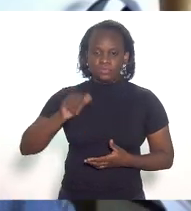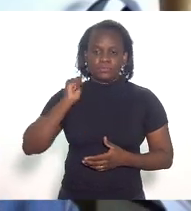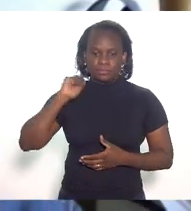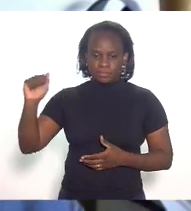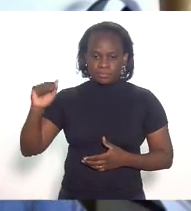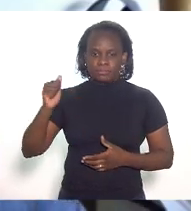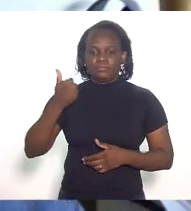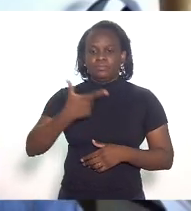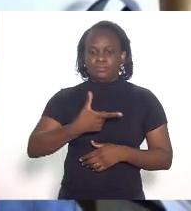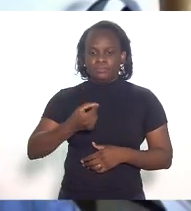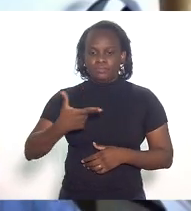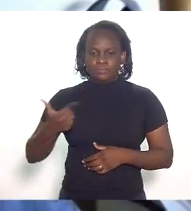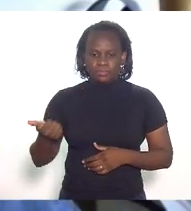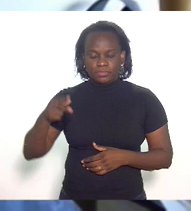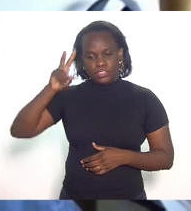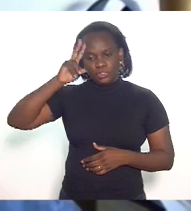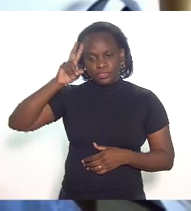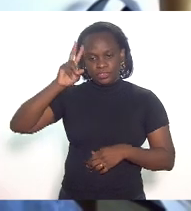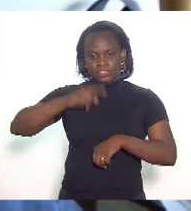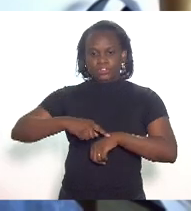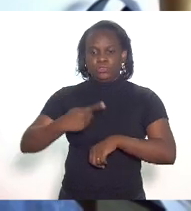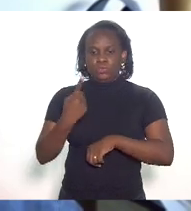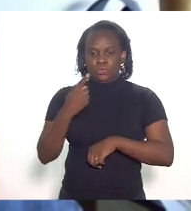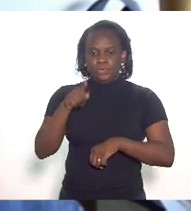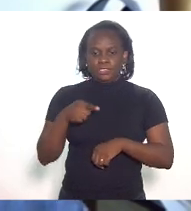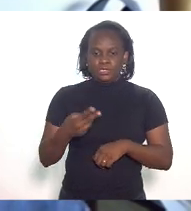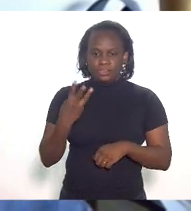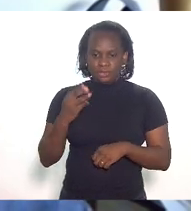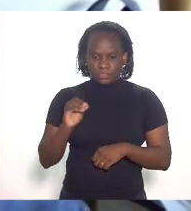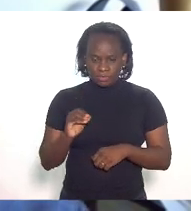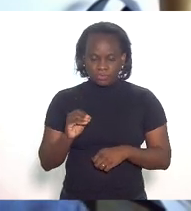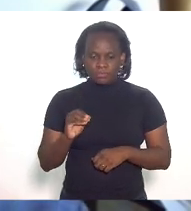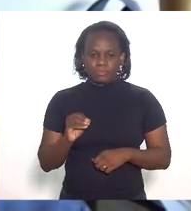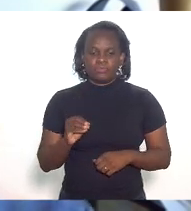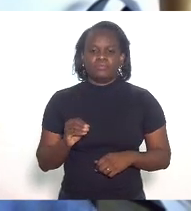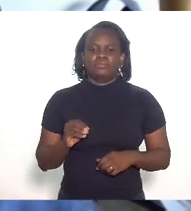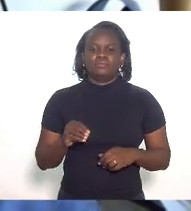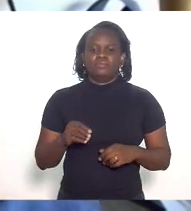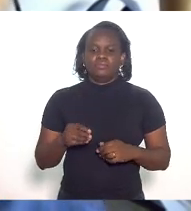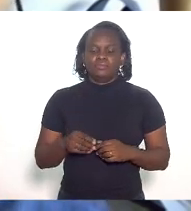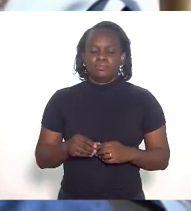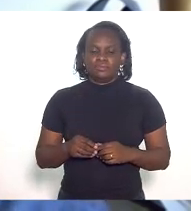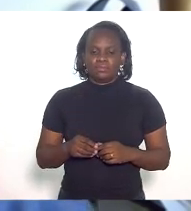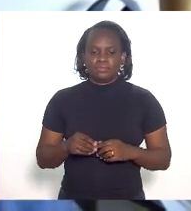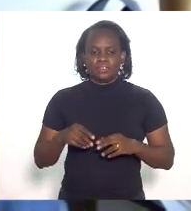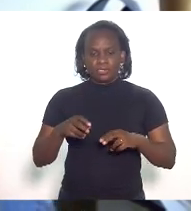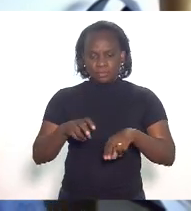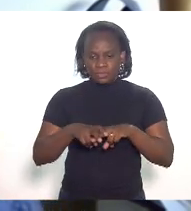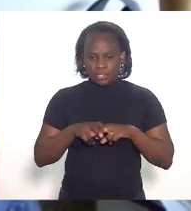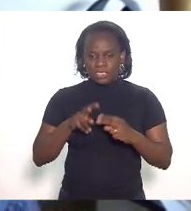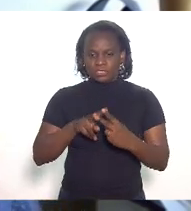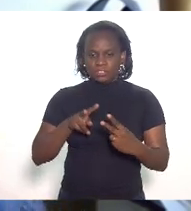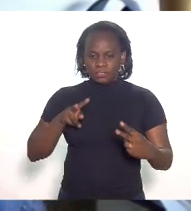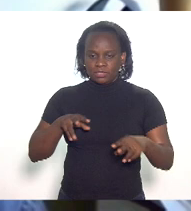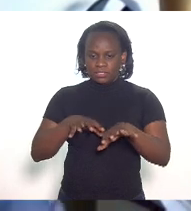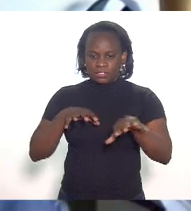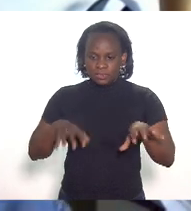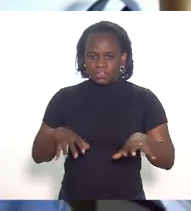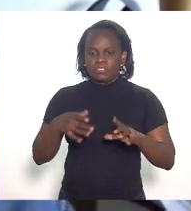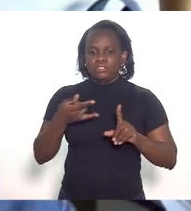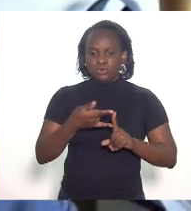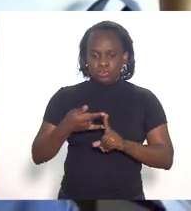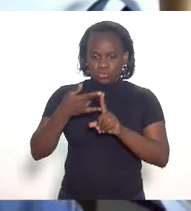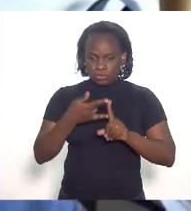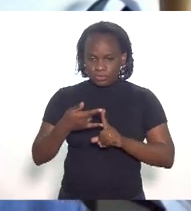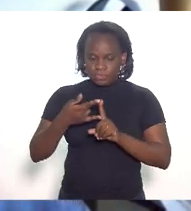-feira, às 13 horas e 30 minutos, por meios digitais, via essa plataforma Zoom,